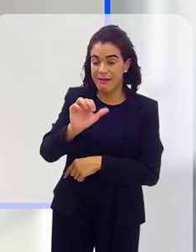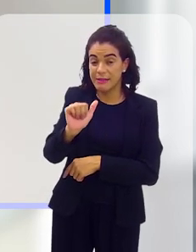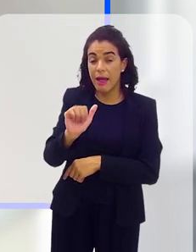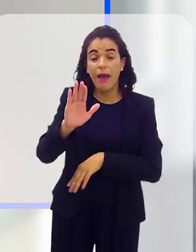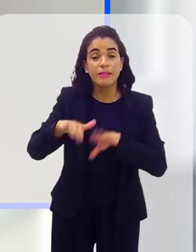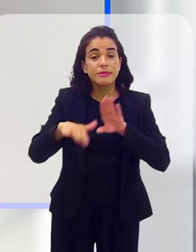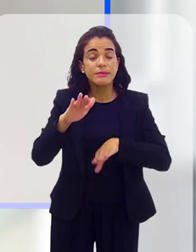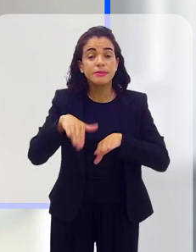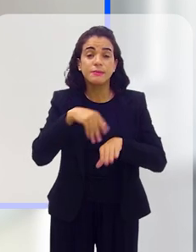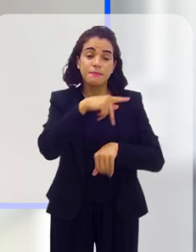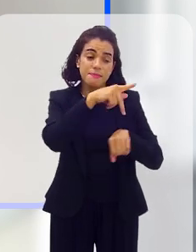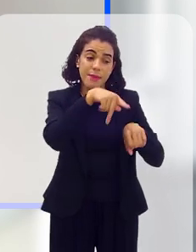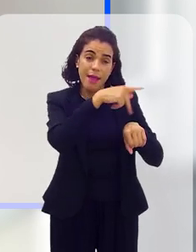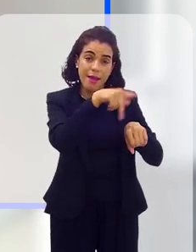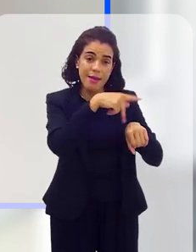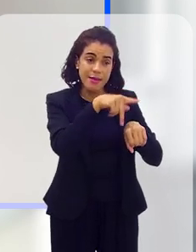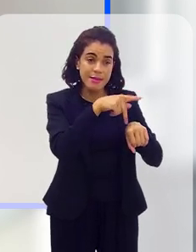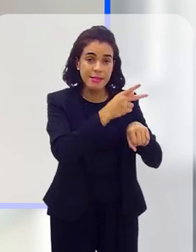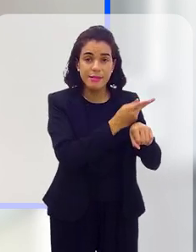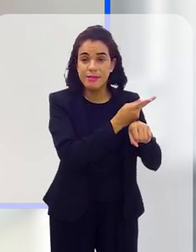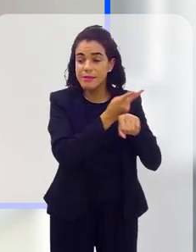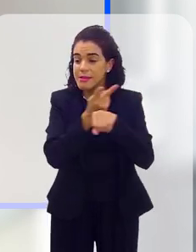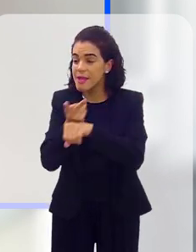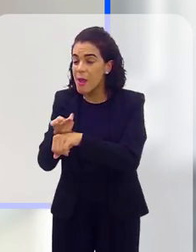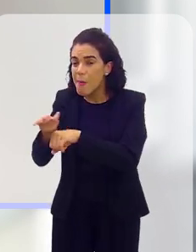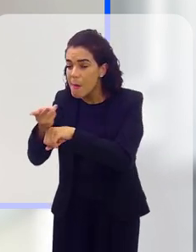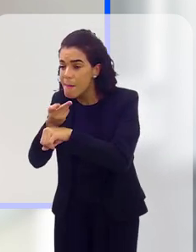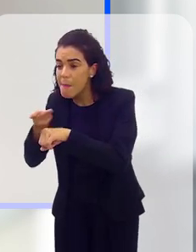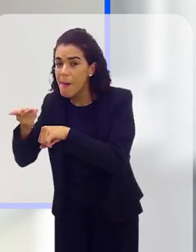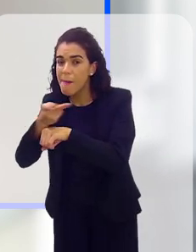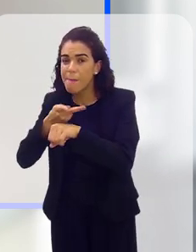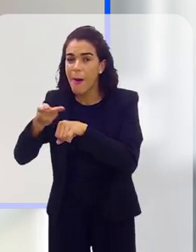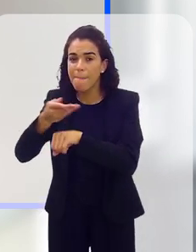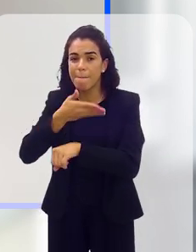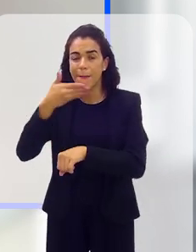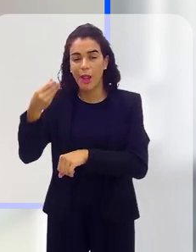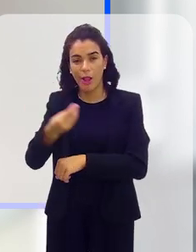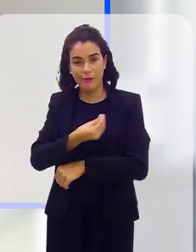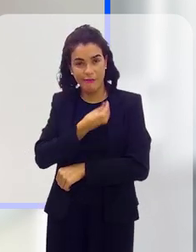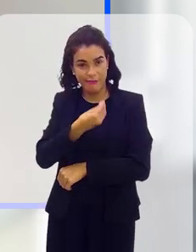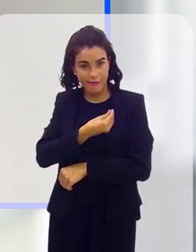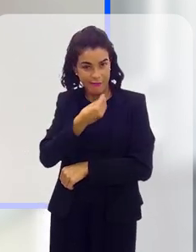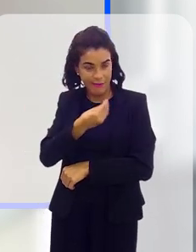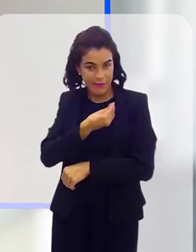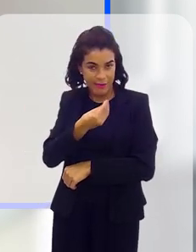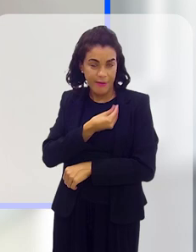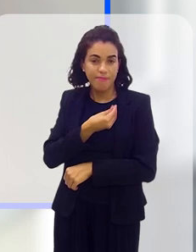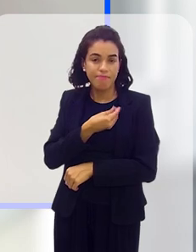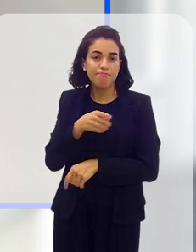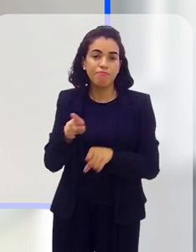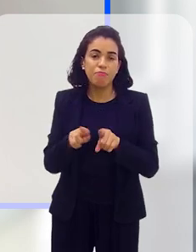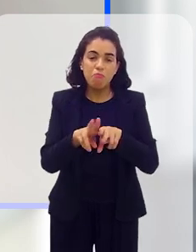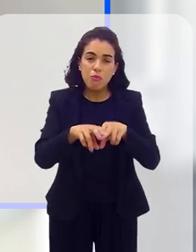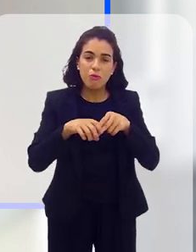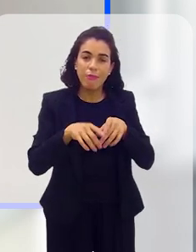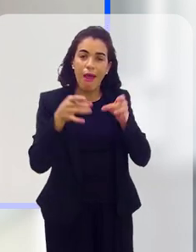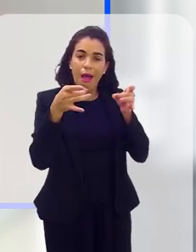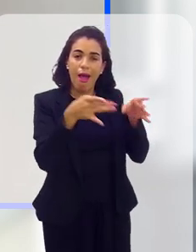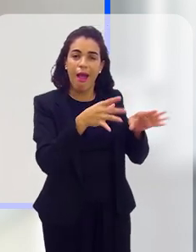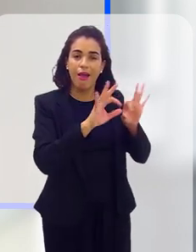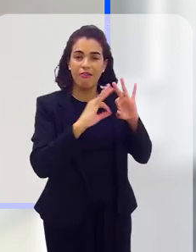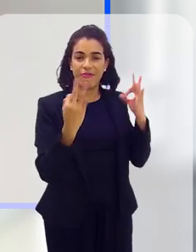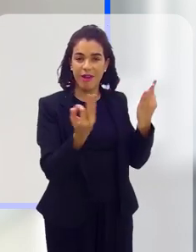né, ela vem de um outro país, ela está aqui à procura de melhores condições de vida, né, então corrompeu laços